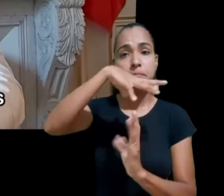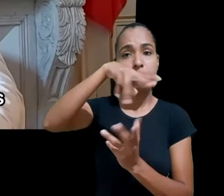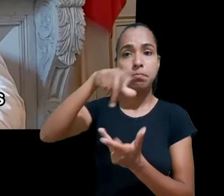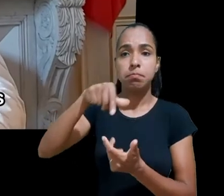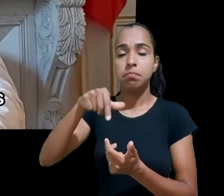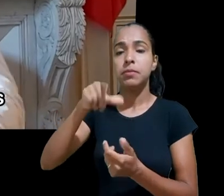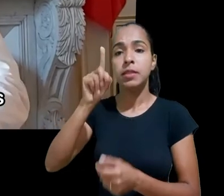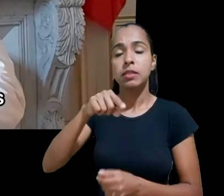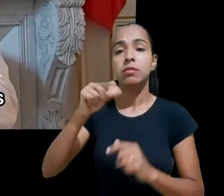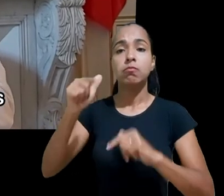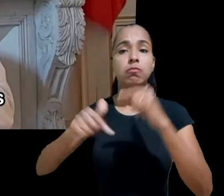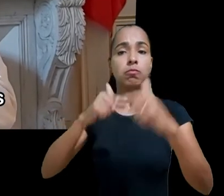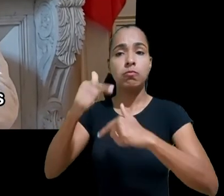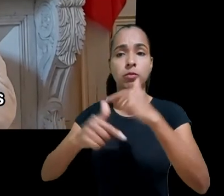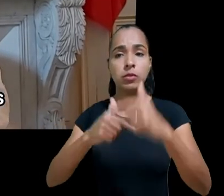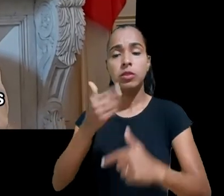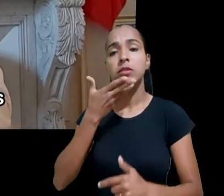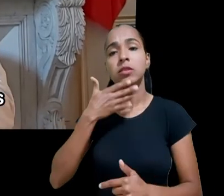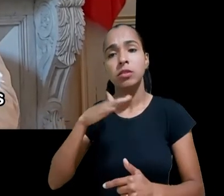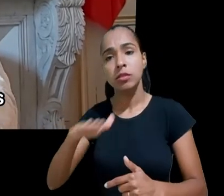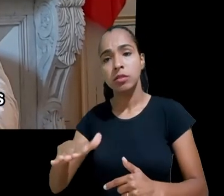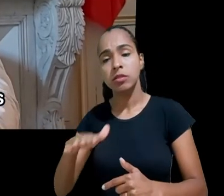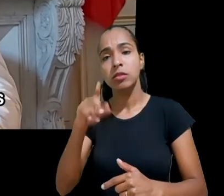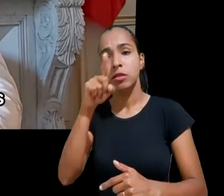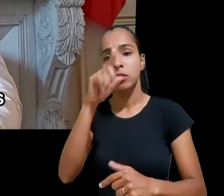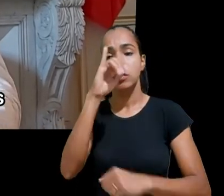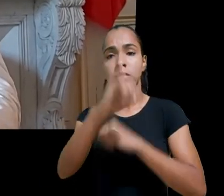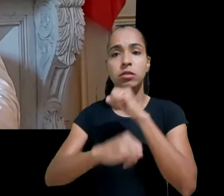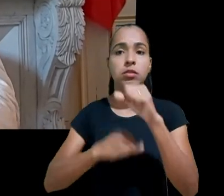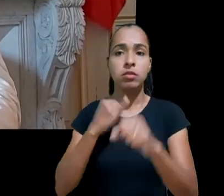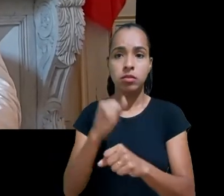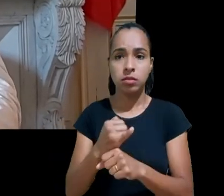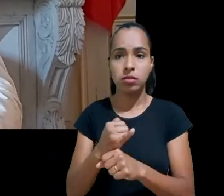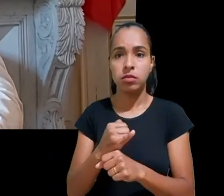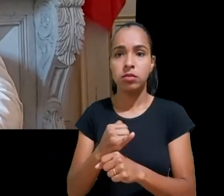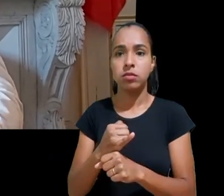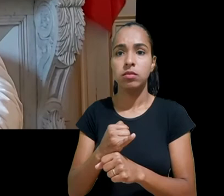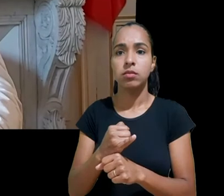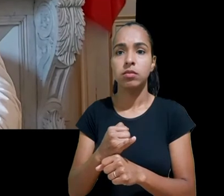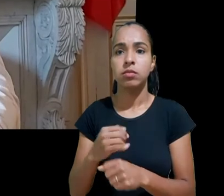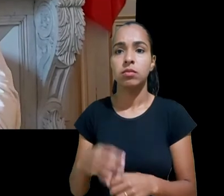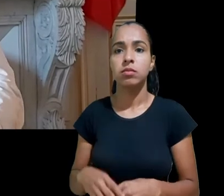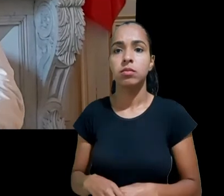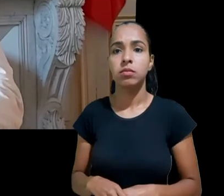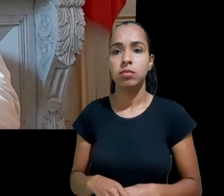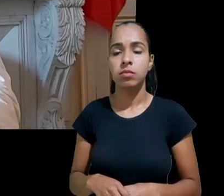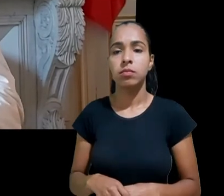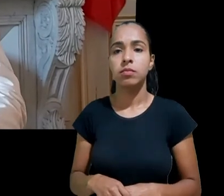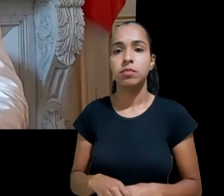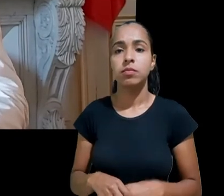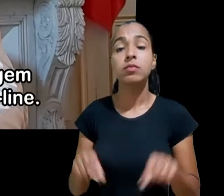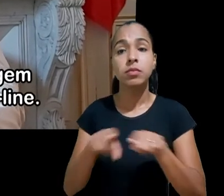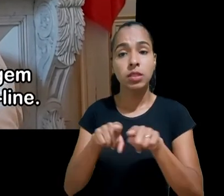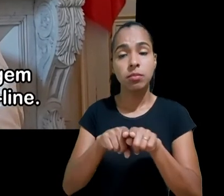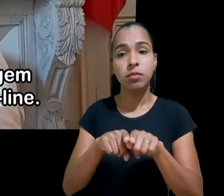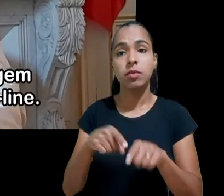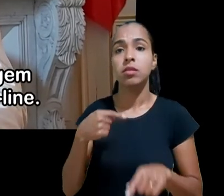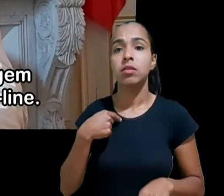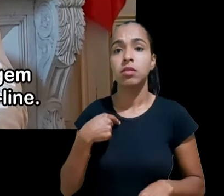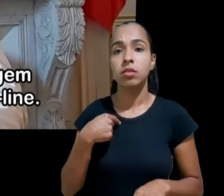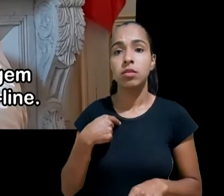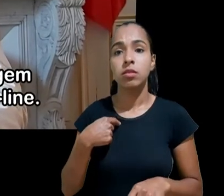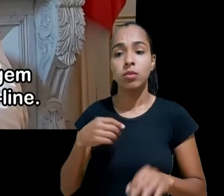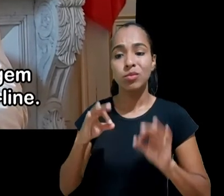sobretudo a atividade das crianças influenciadoras e para ser mais exato a exploração comercial da